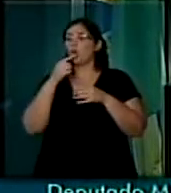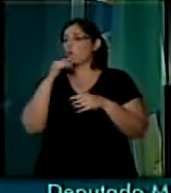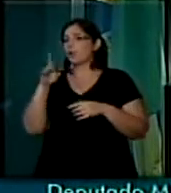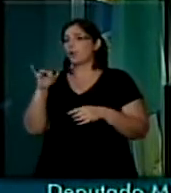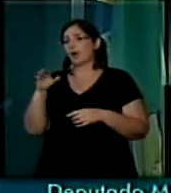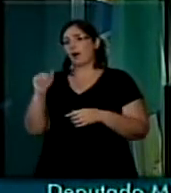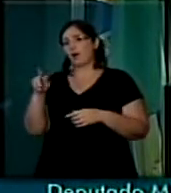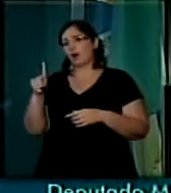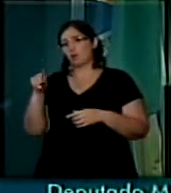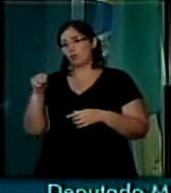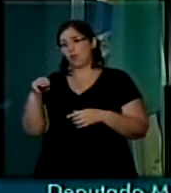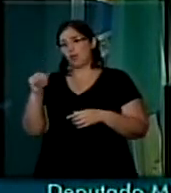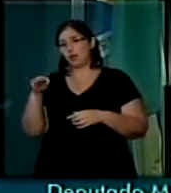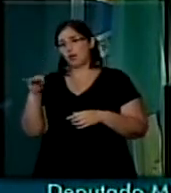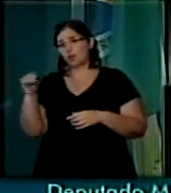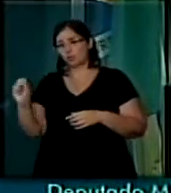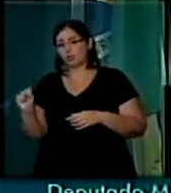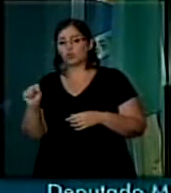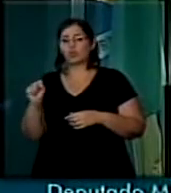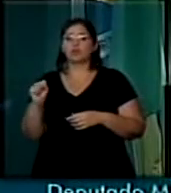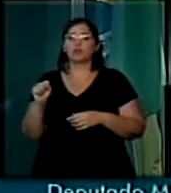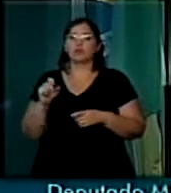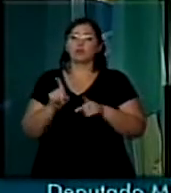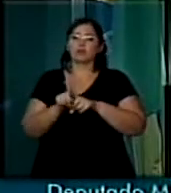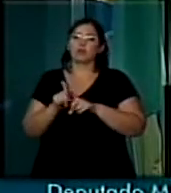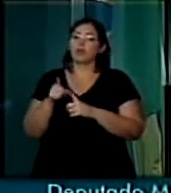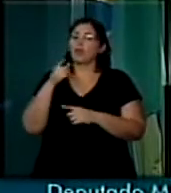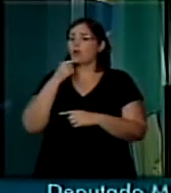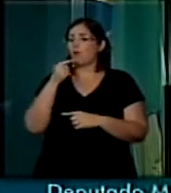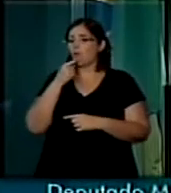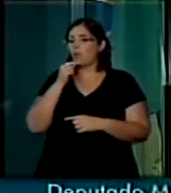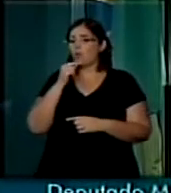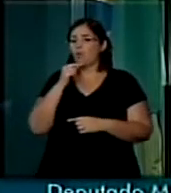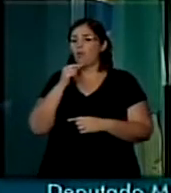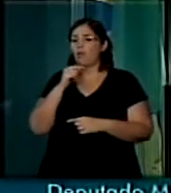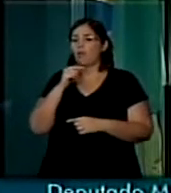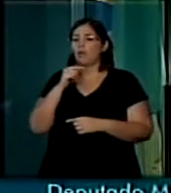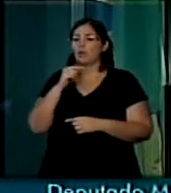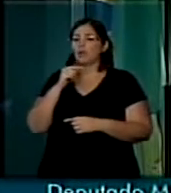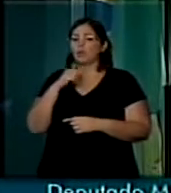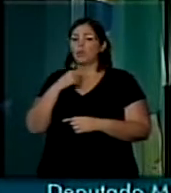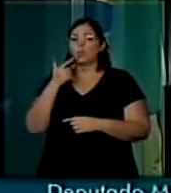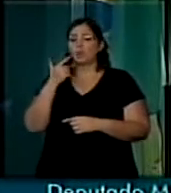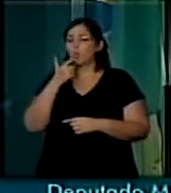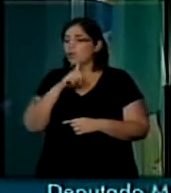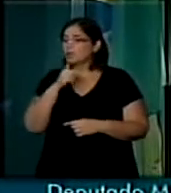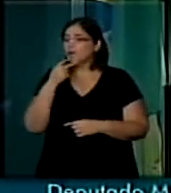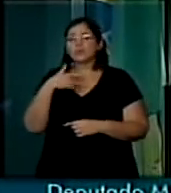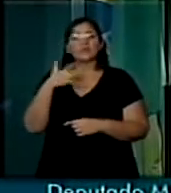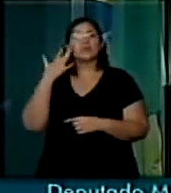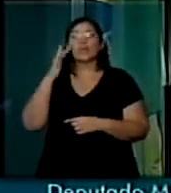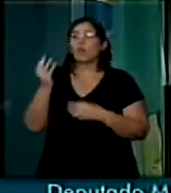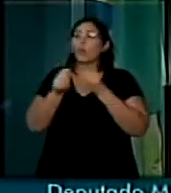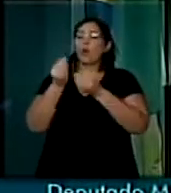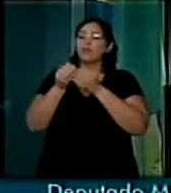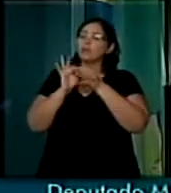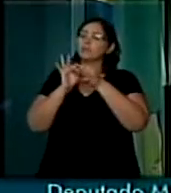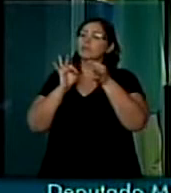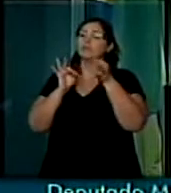Ricardo Matos, a pessoa de um coração que a gente não consegue mensurar, não consegue medir,